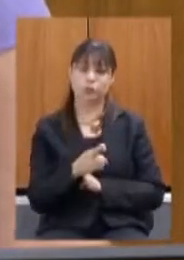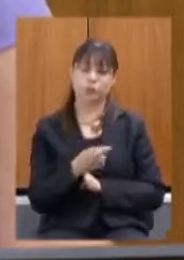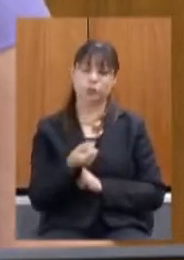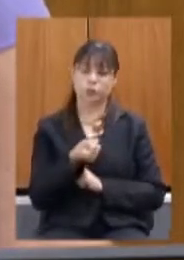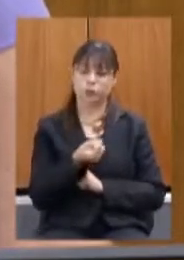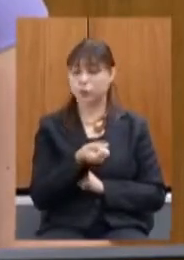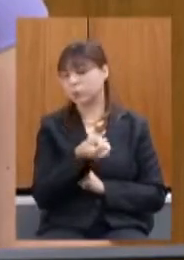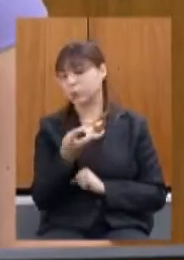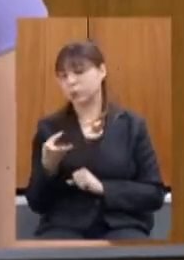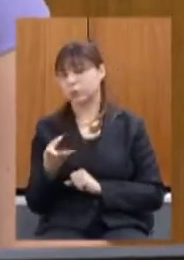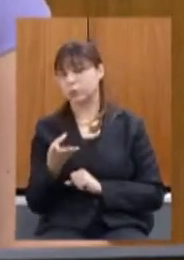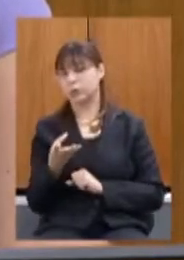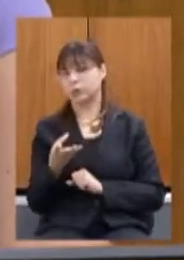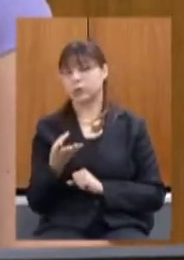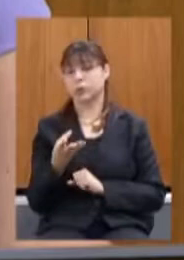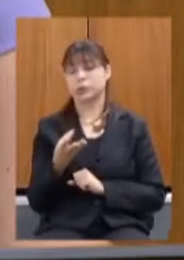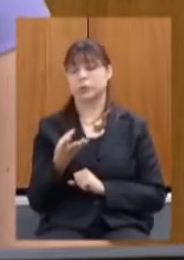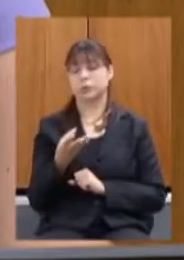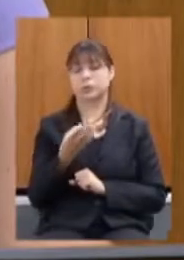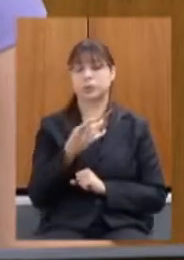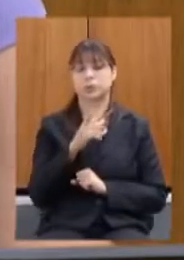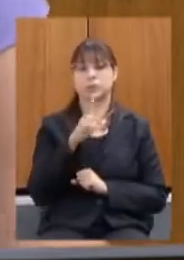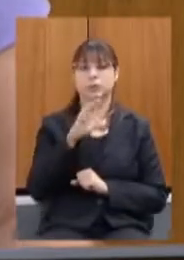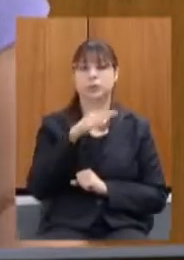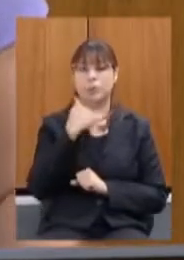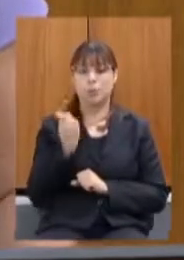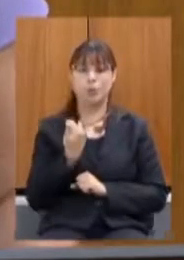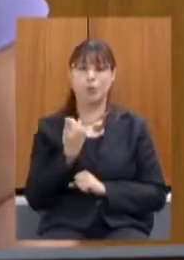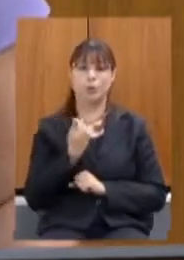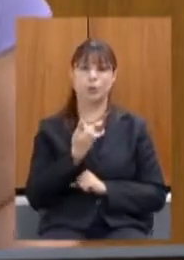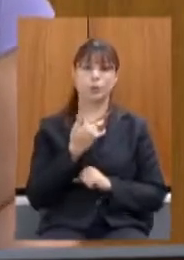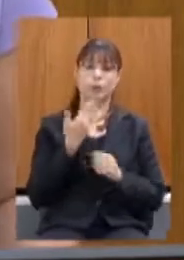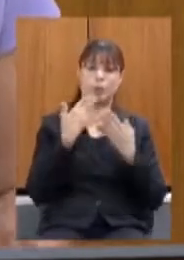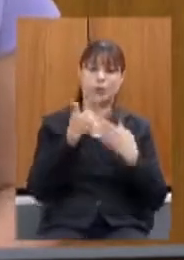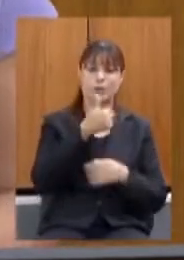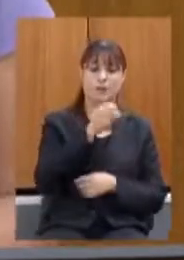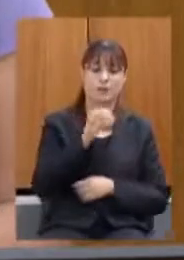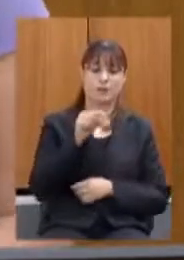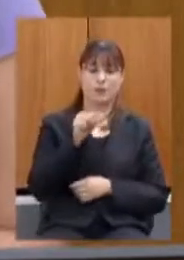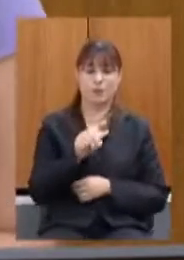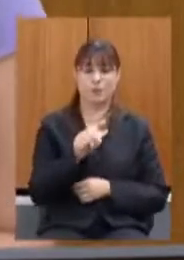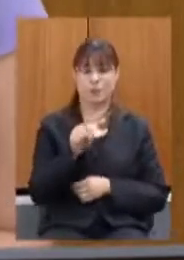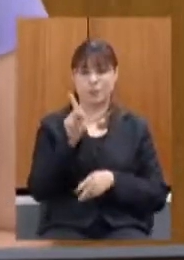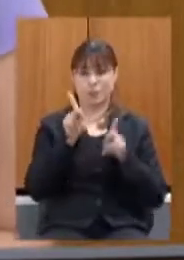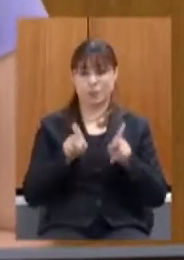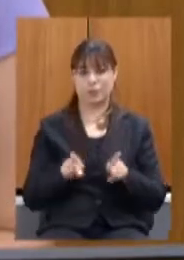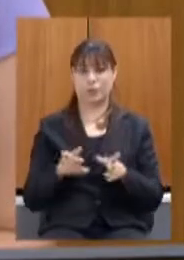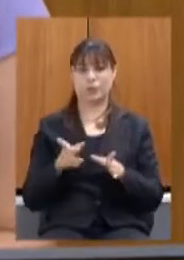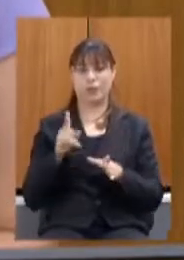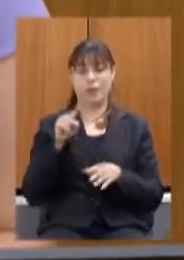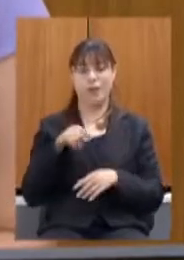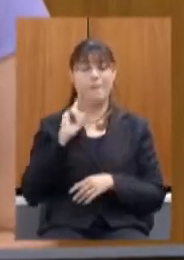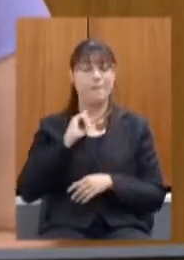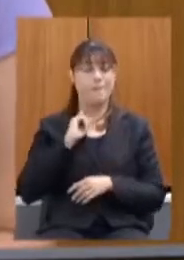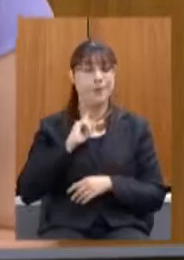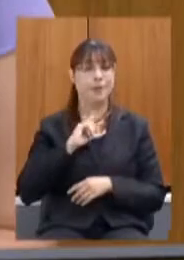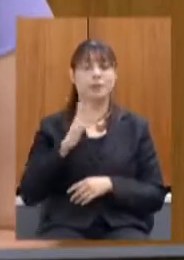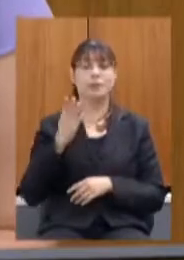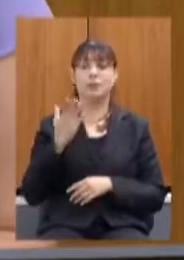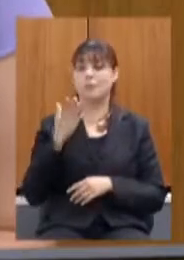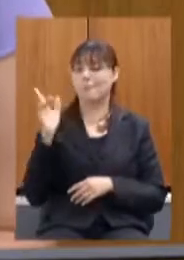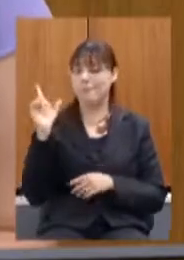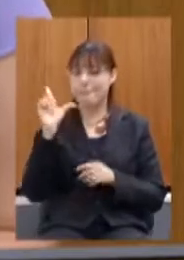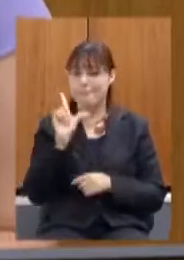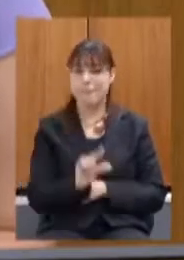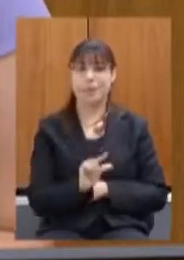de óbitos por 100 mil habitantes Minas Gerais tem o menor a menor taxa de óbitos por 100 mil habitantes durante